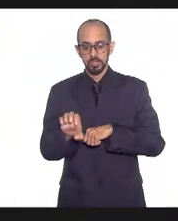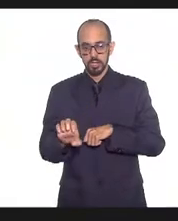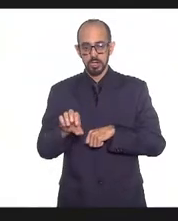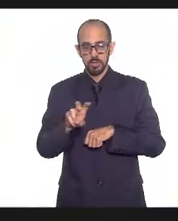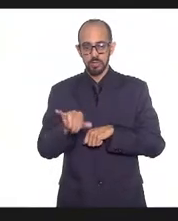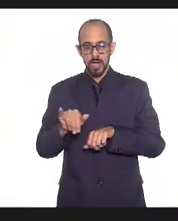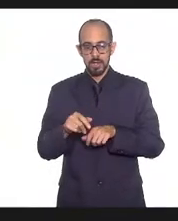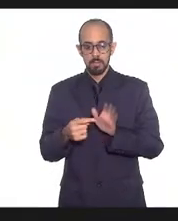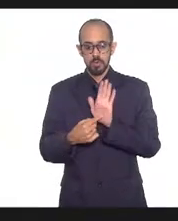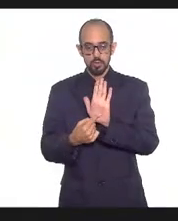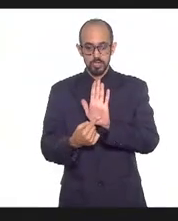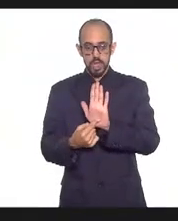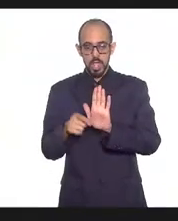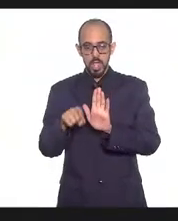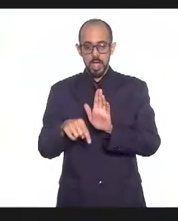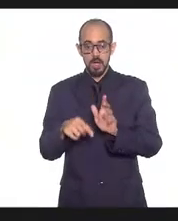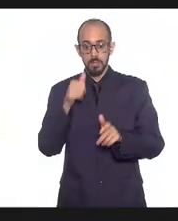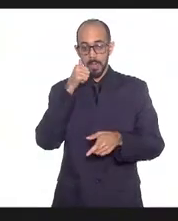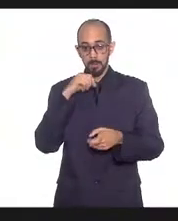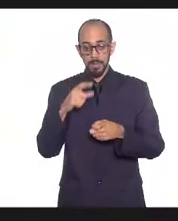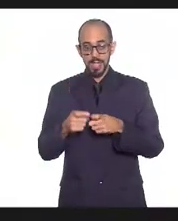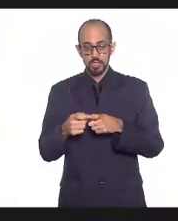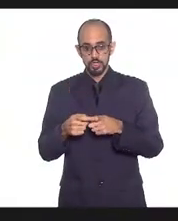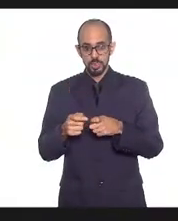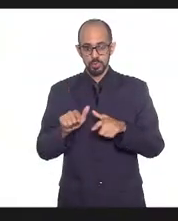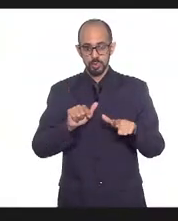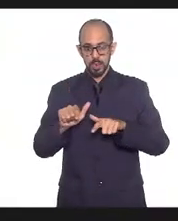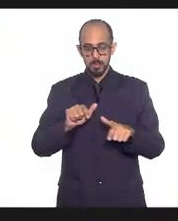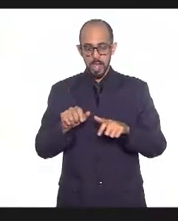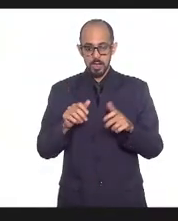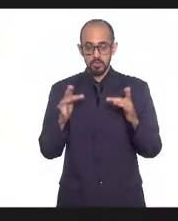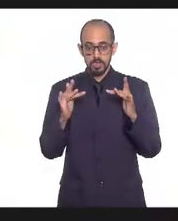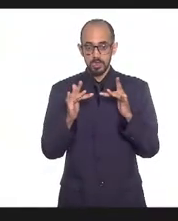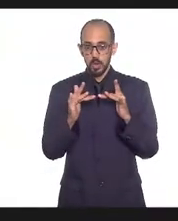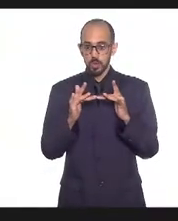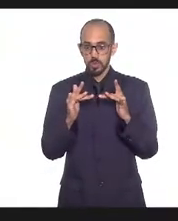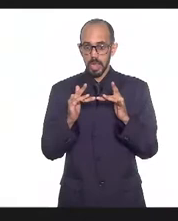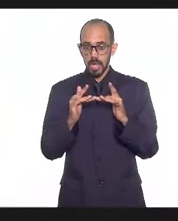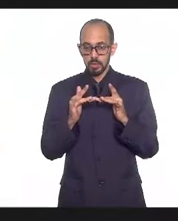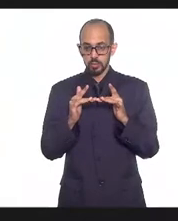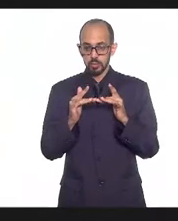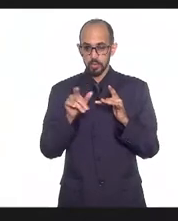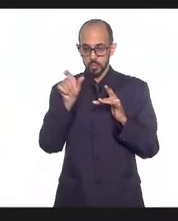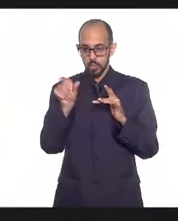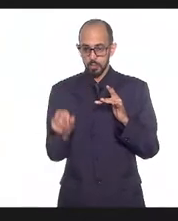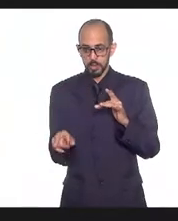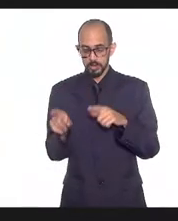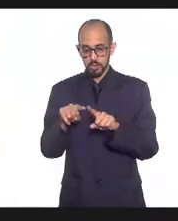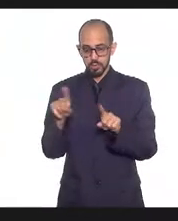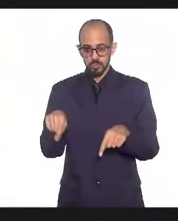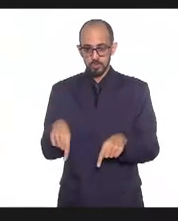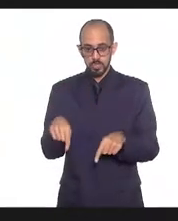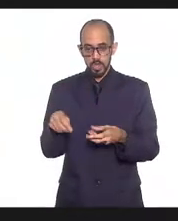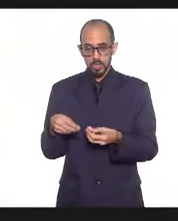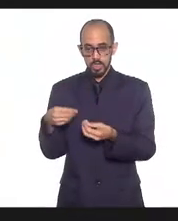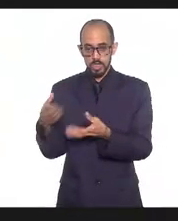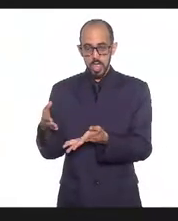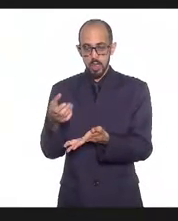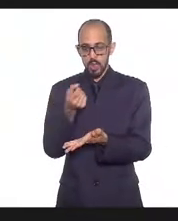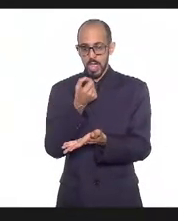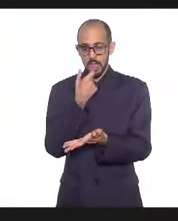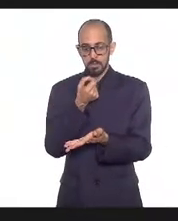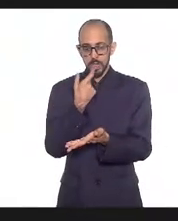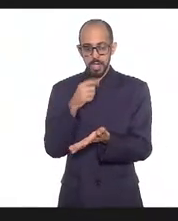trabalho, quer dizer, por uma médica que entra em contato com pacientes e prescreve um medicamento